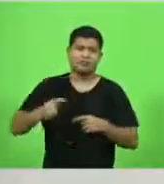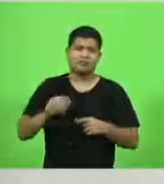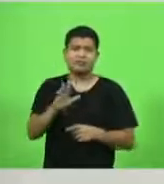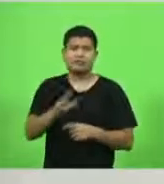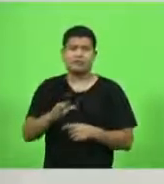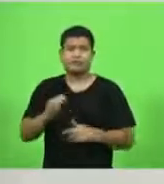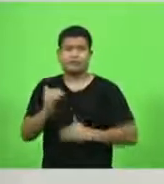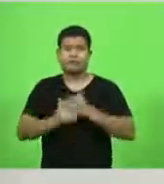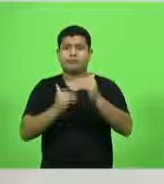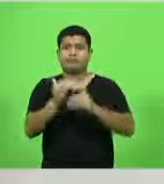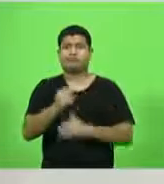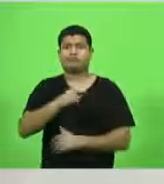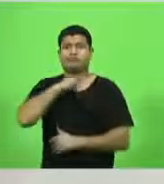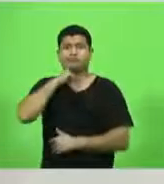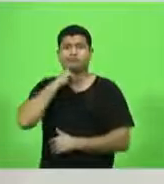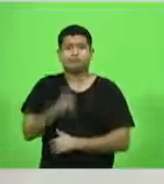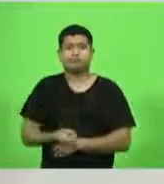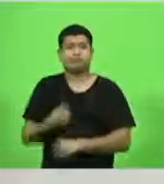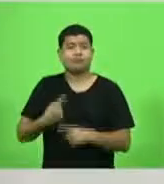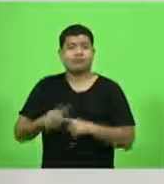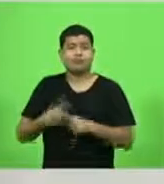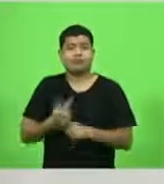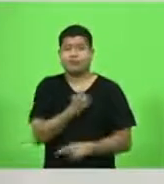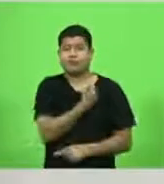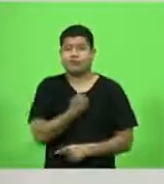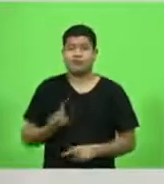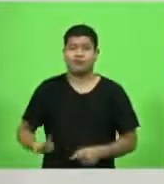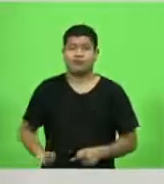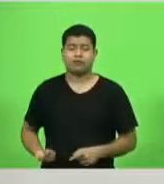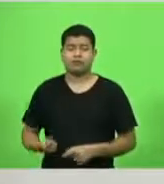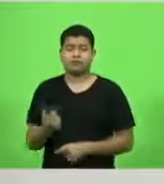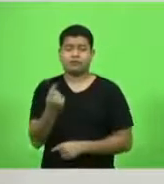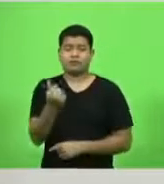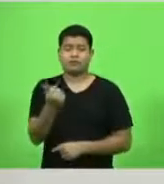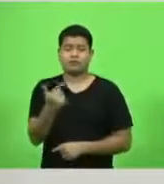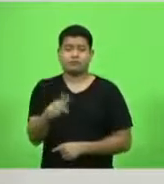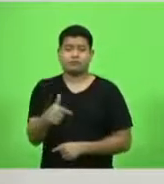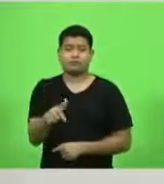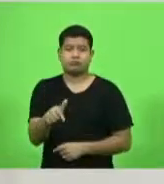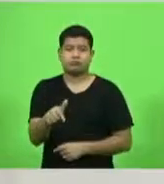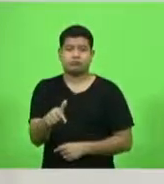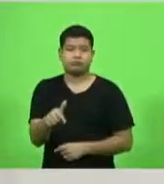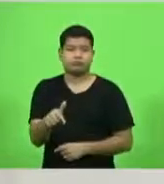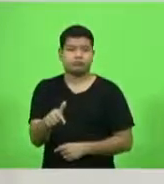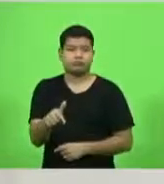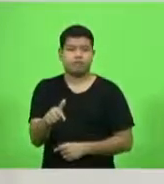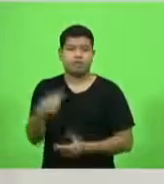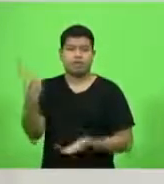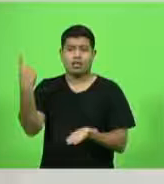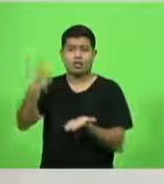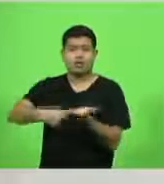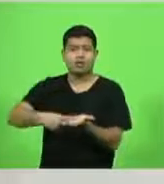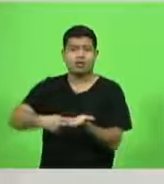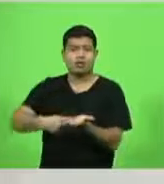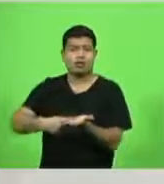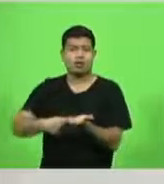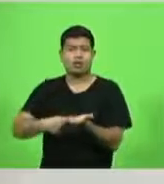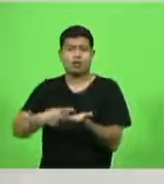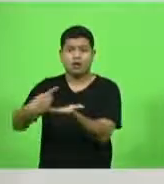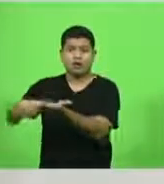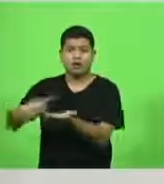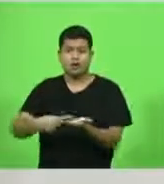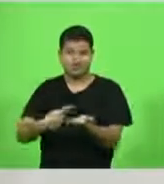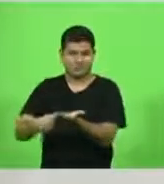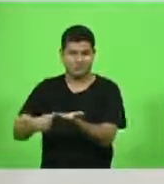porque o governo não tem dinheiro. E concessão de ferrovias é de longo